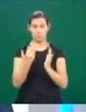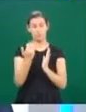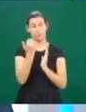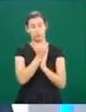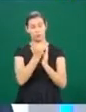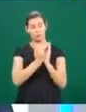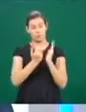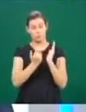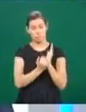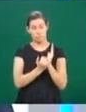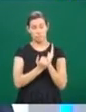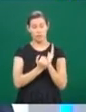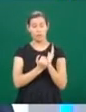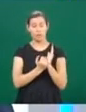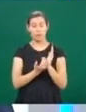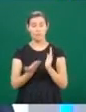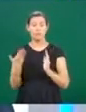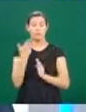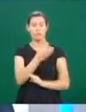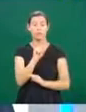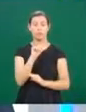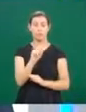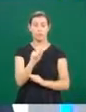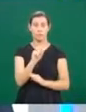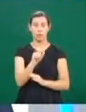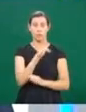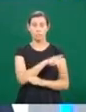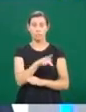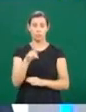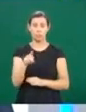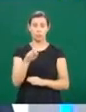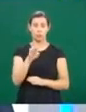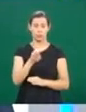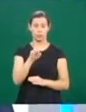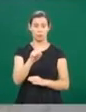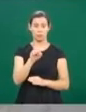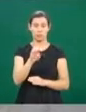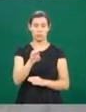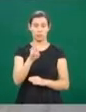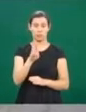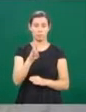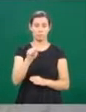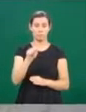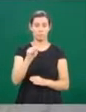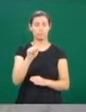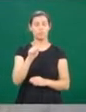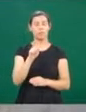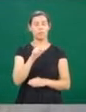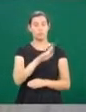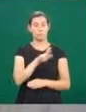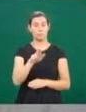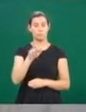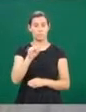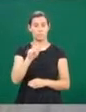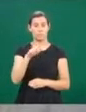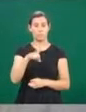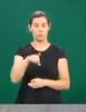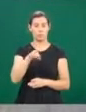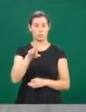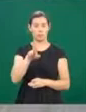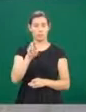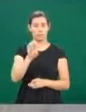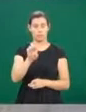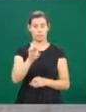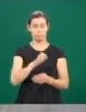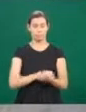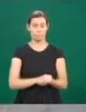é o professor da Ezeba, André Luiz Duarte, que também é da comissão organizadora. André, muito obrigado pela presença aqui hoje. Quando a gente fala